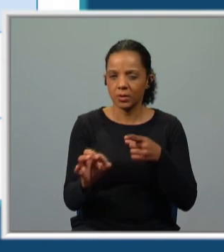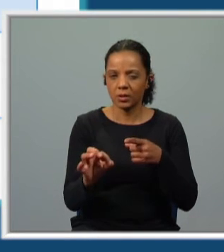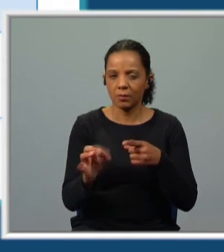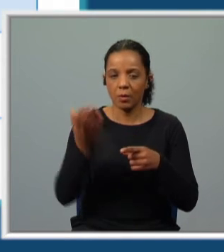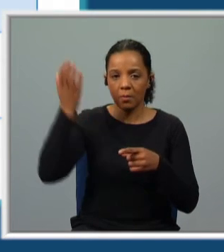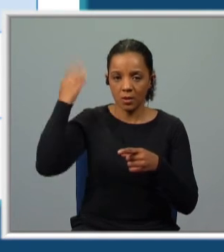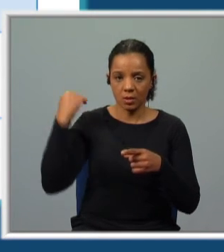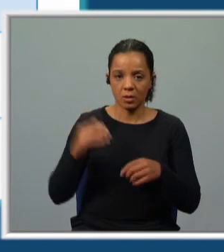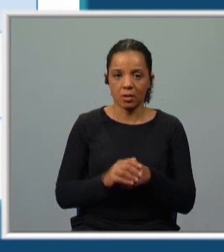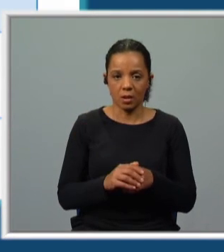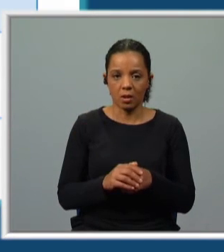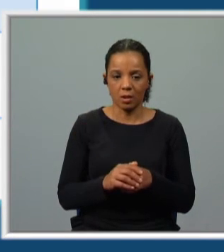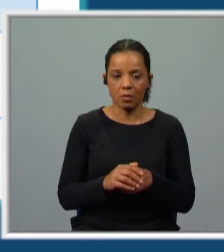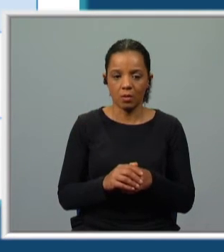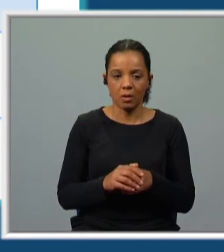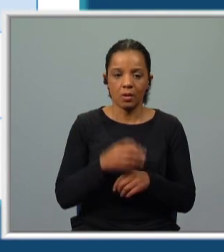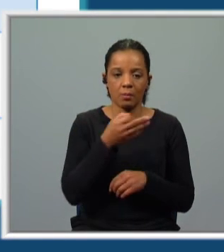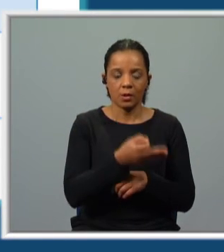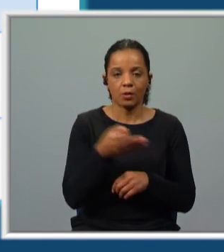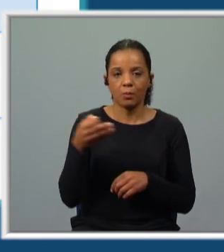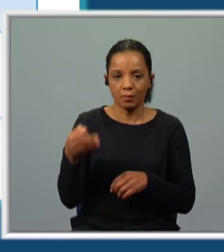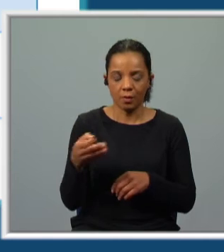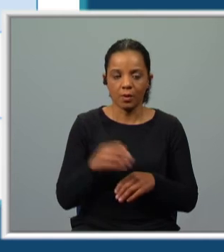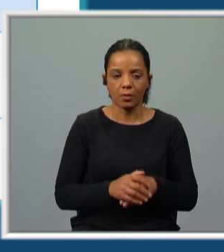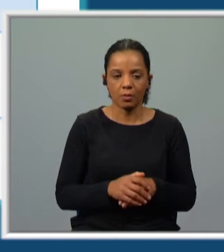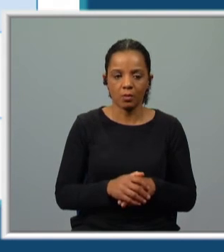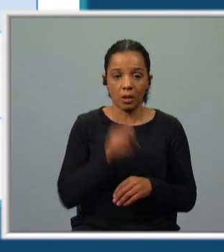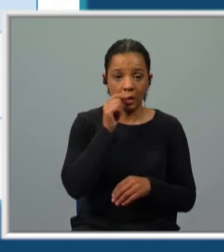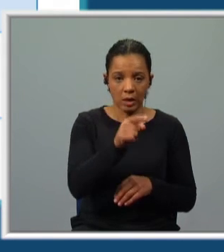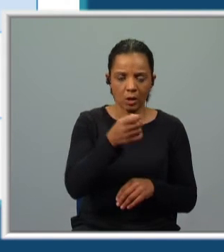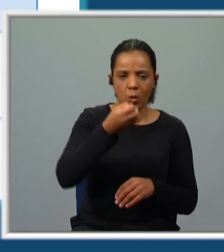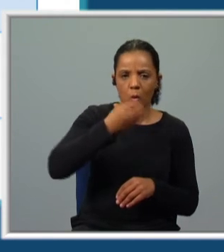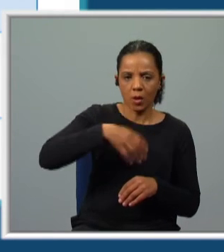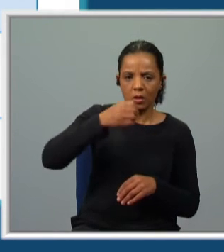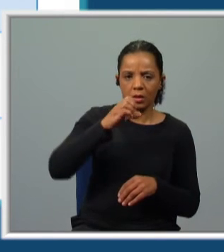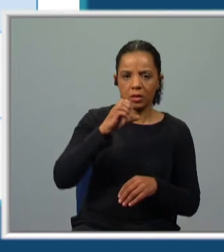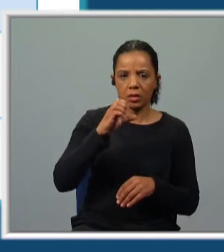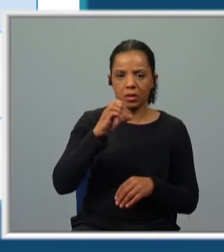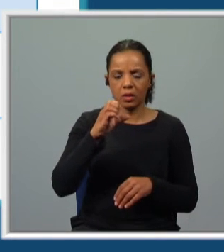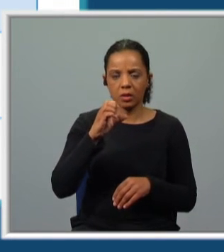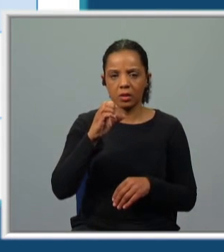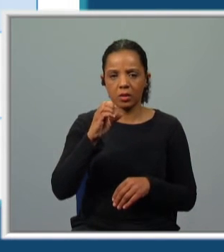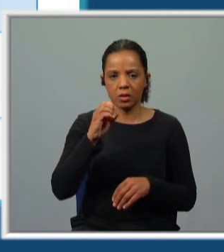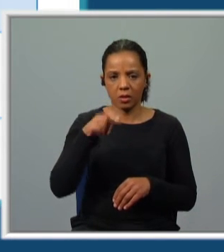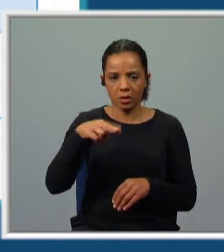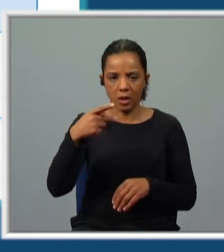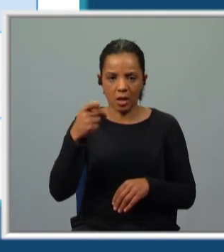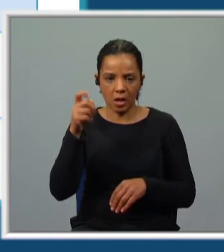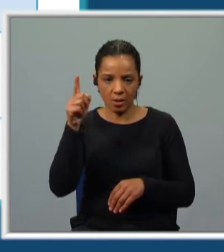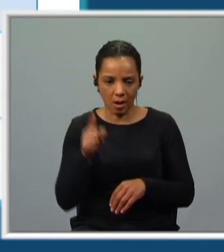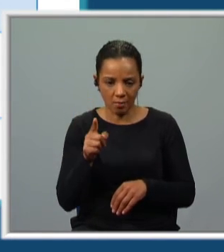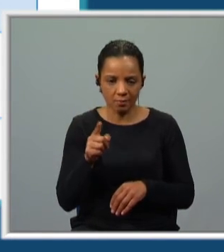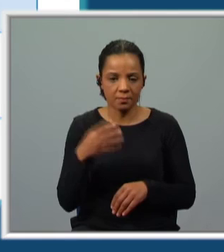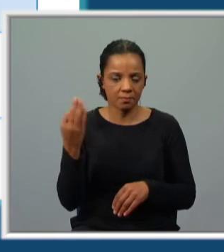no passado. É o pretérito perfeito. Ele nos contará. Esta terminação não deixa margem para